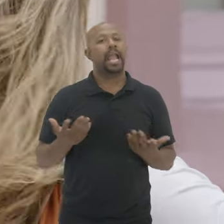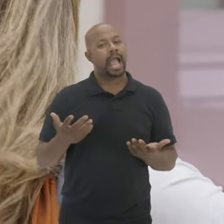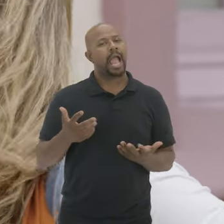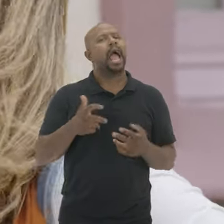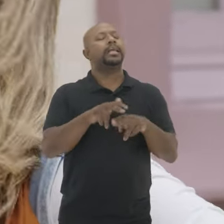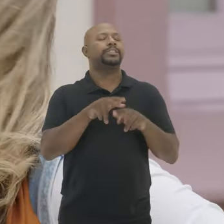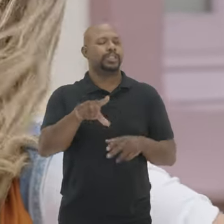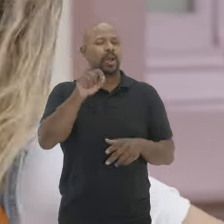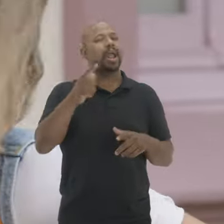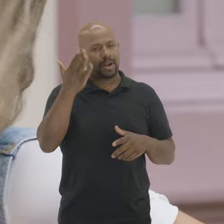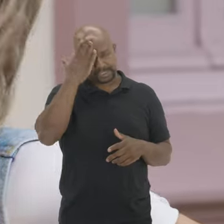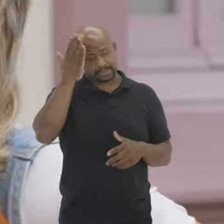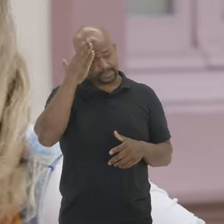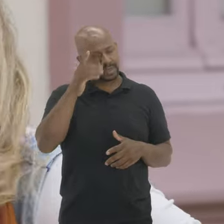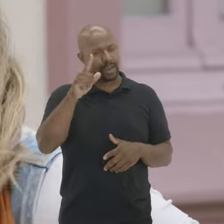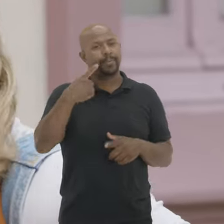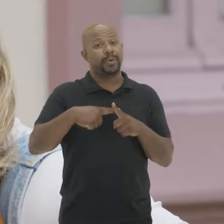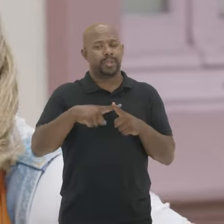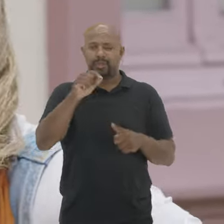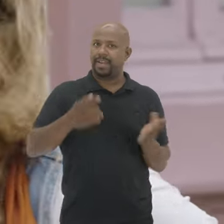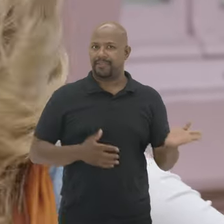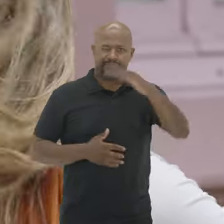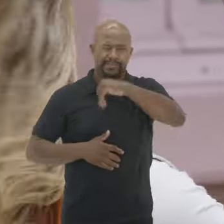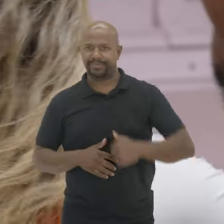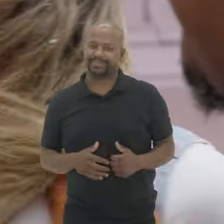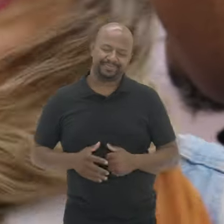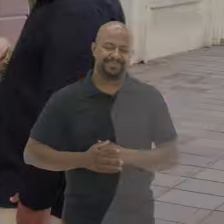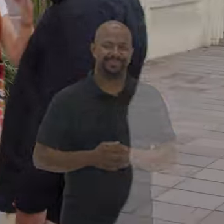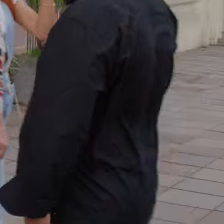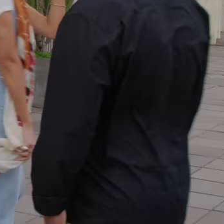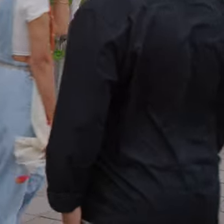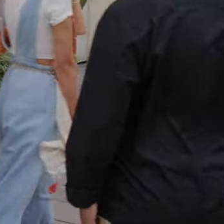Arrasou na escolha E agora Vocês vão descobrir O lugar Que eu escolhi Vamos